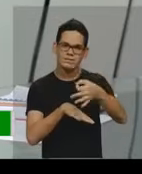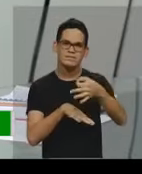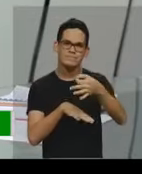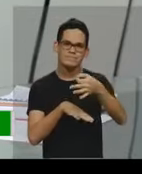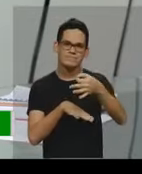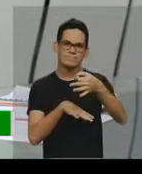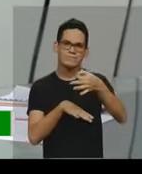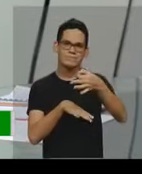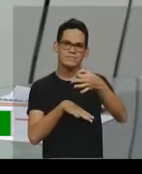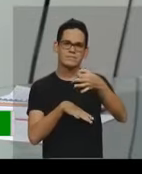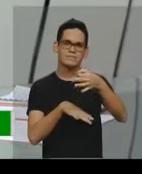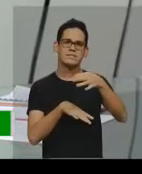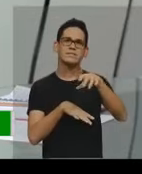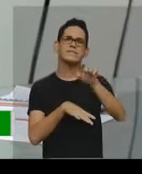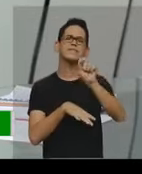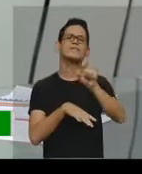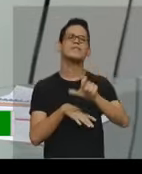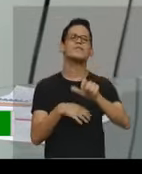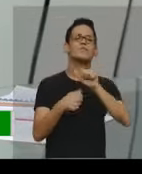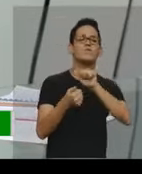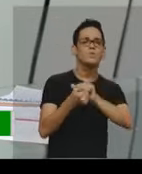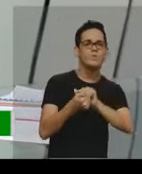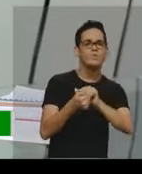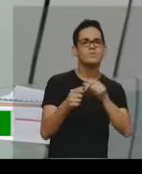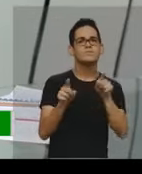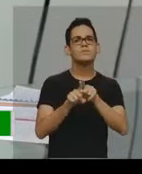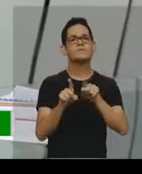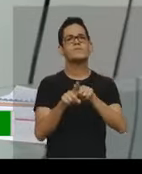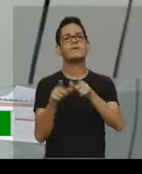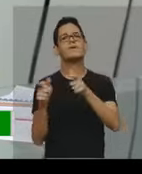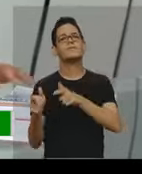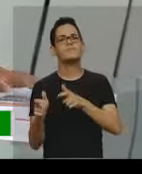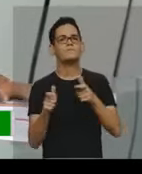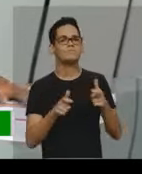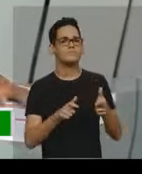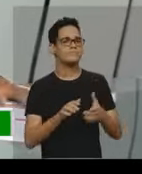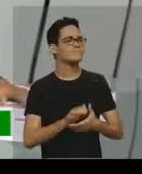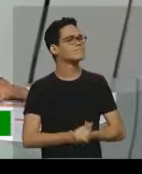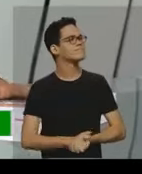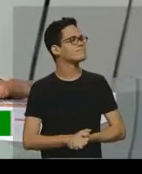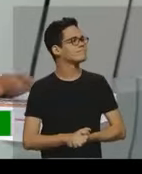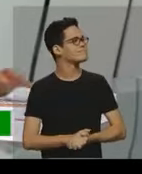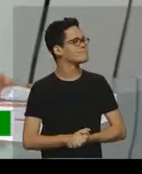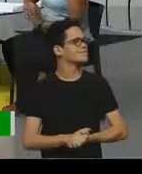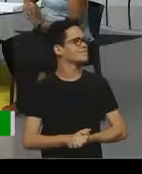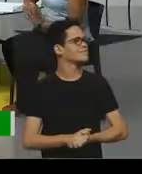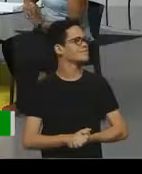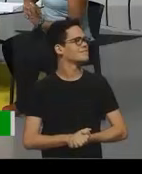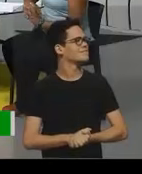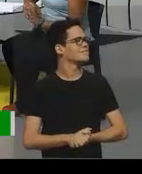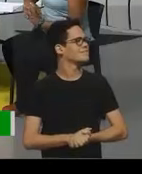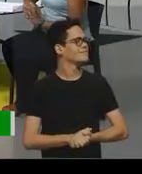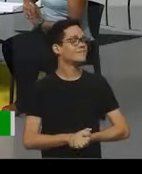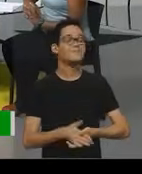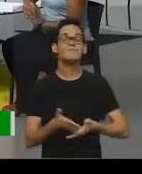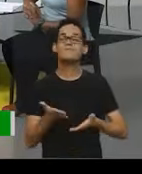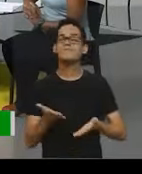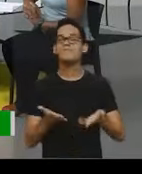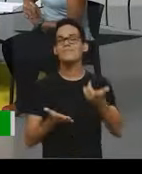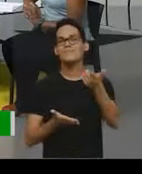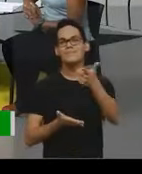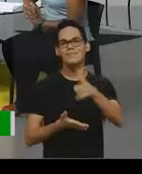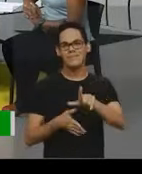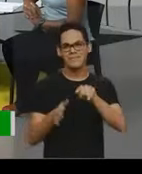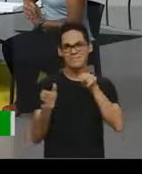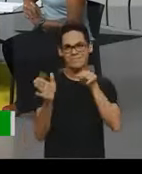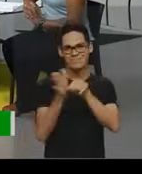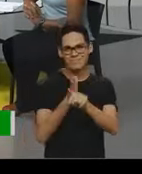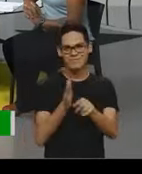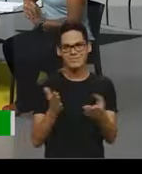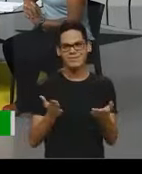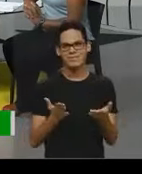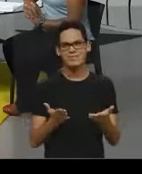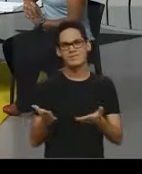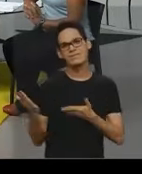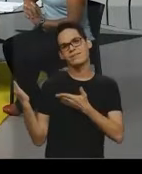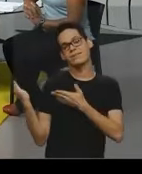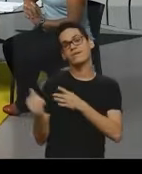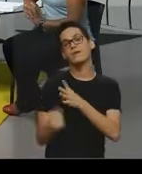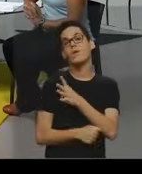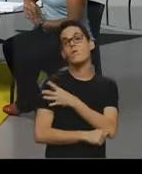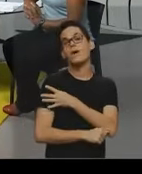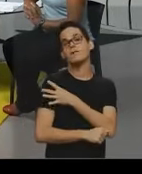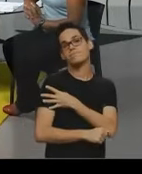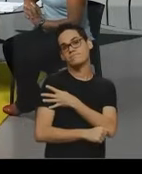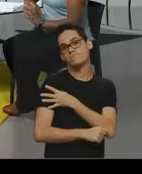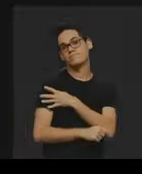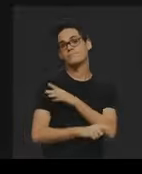é com quem você vai estar conversando, com certeza, né professora? Certamente. Nossa próxima pergunta agora é para o quarto